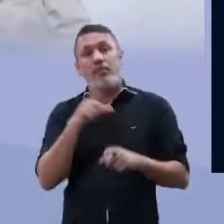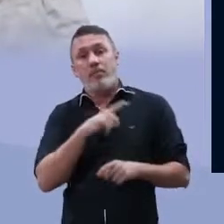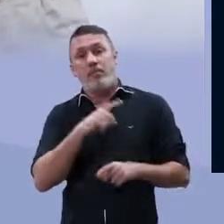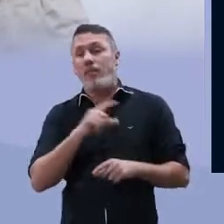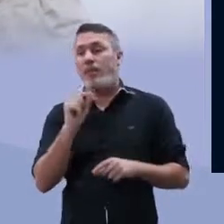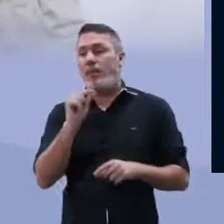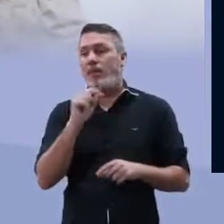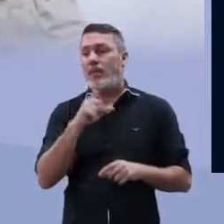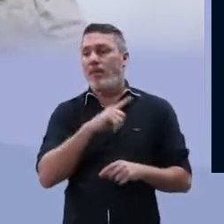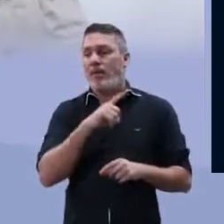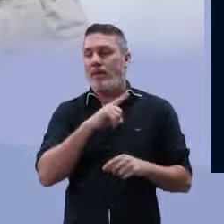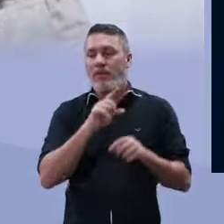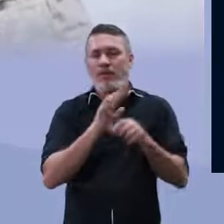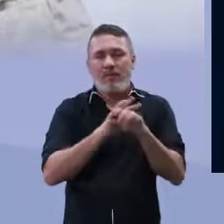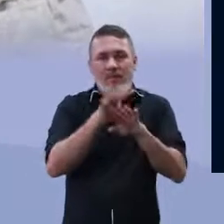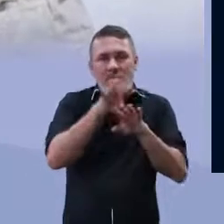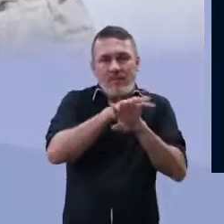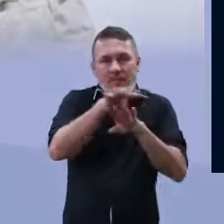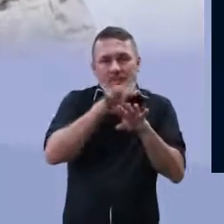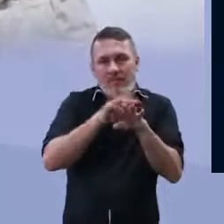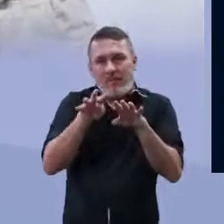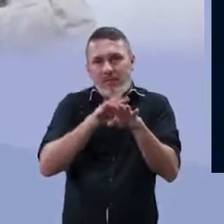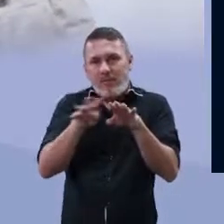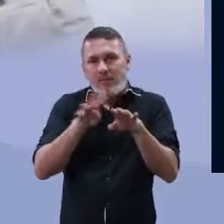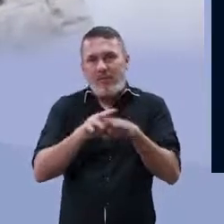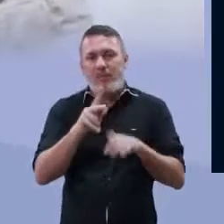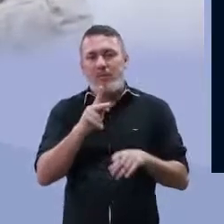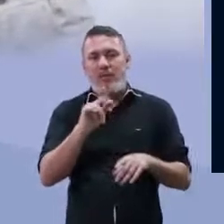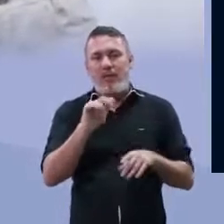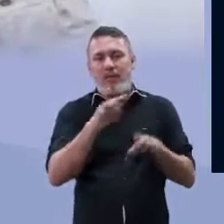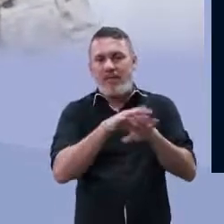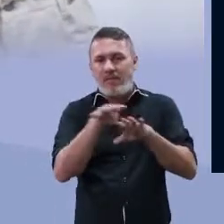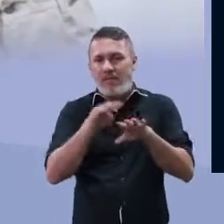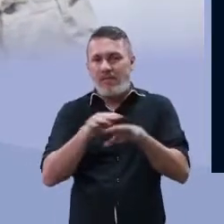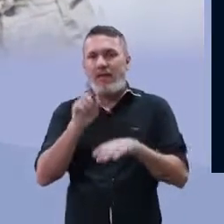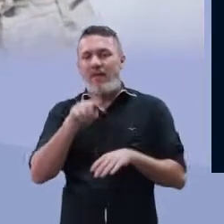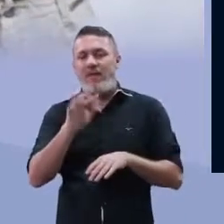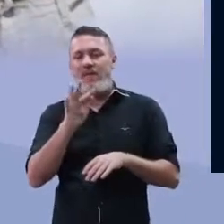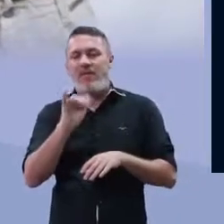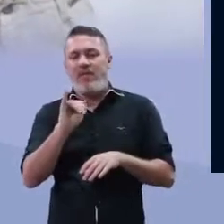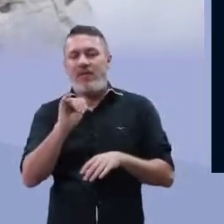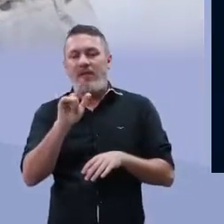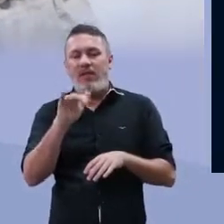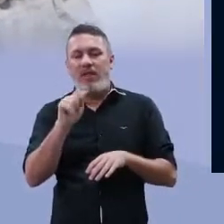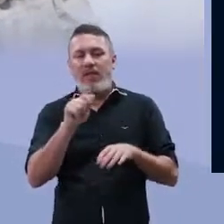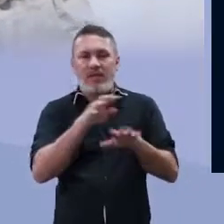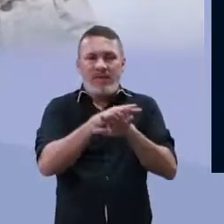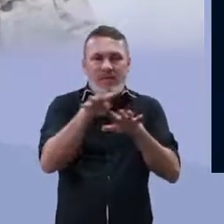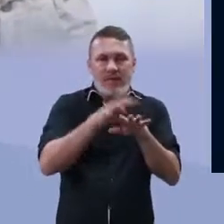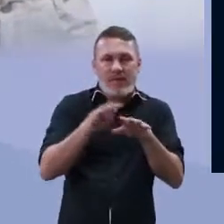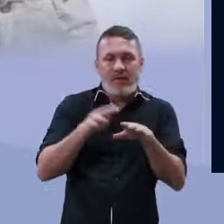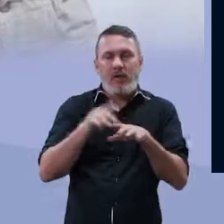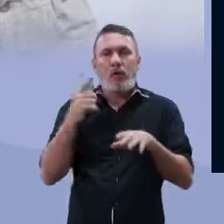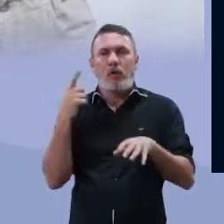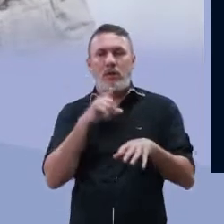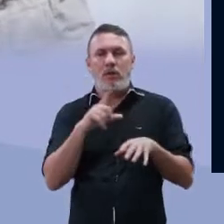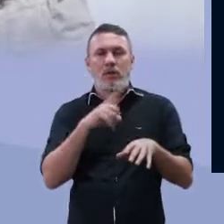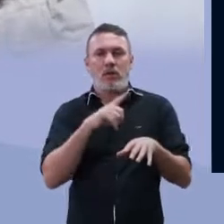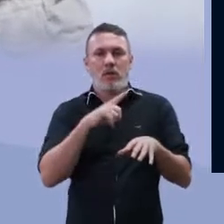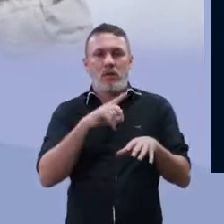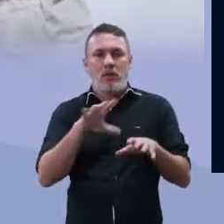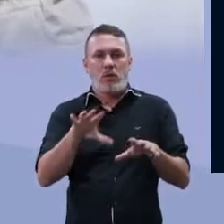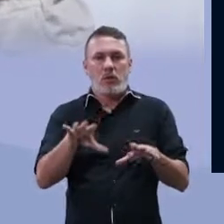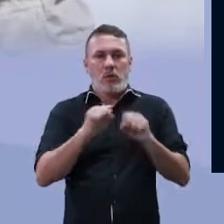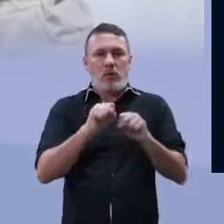Além disso, ela tem um monte de fímbrias, que a gente chama, ou de pile. Essas fímbrias, elas vão